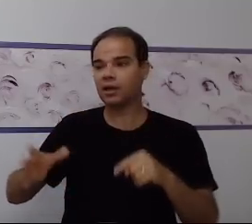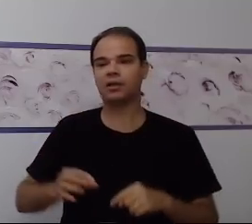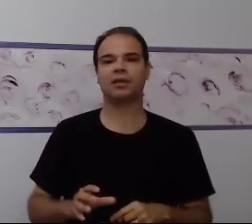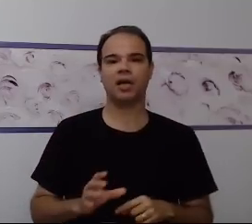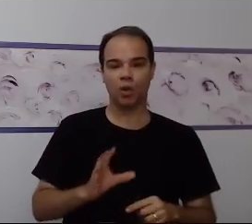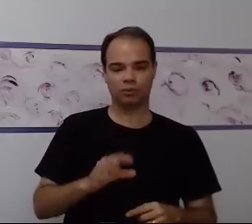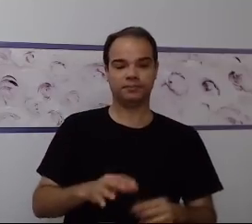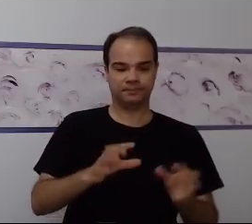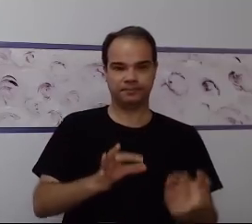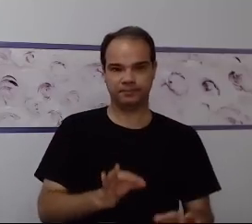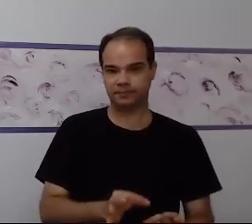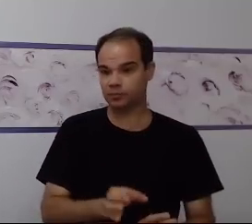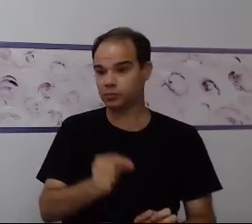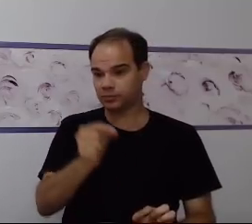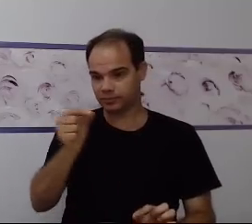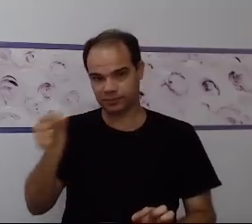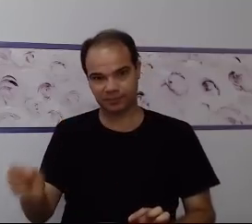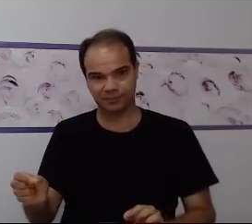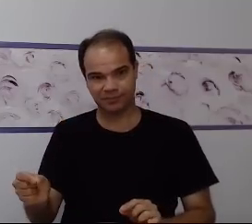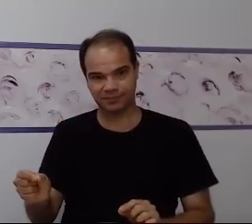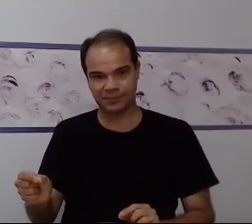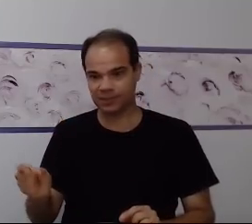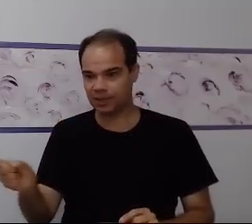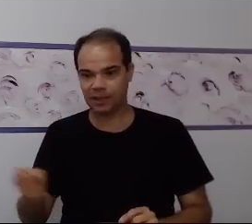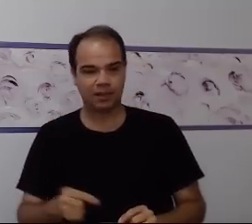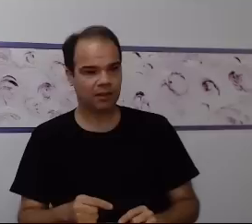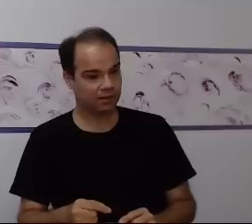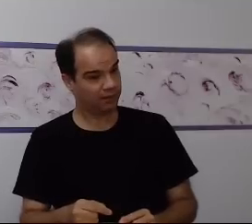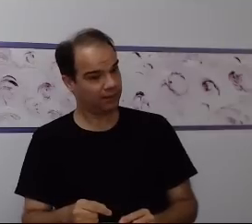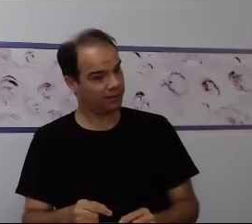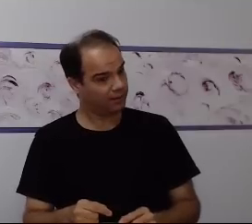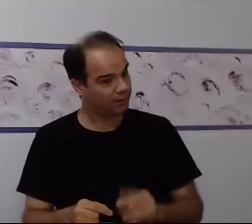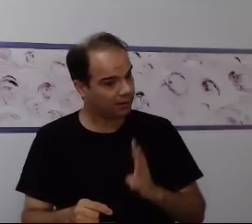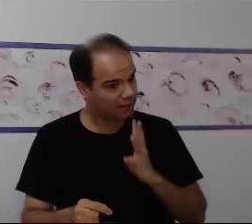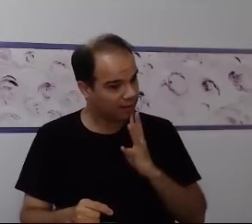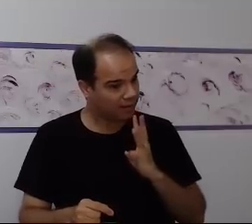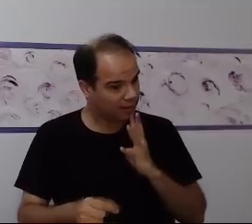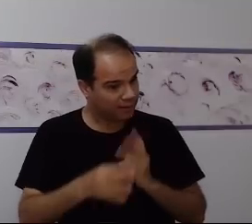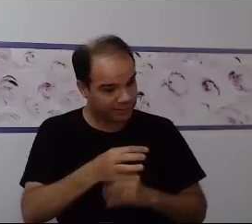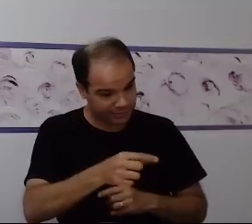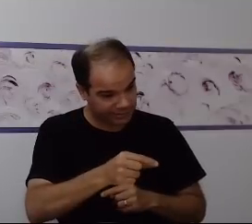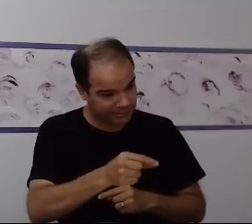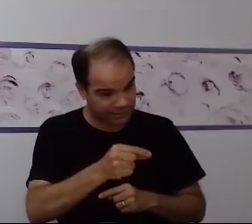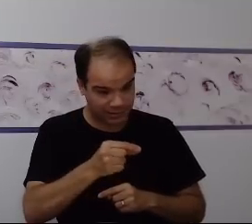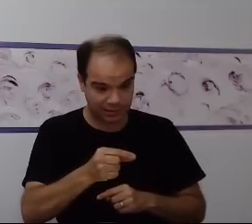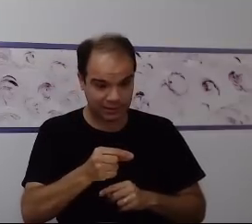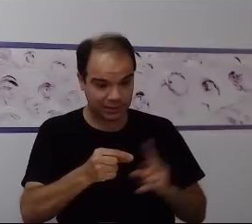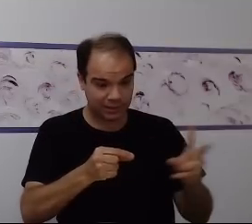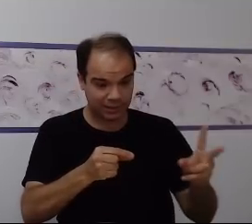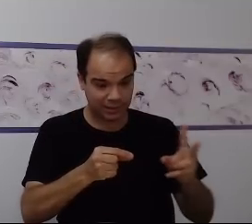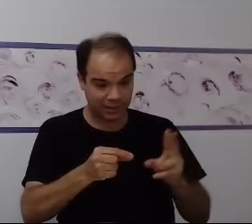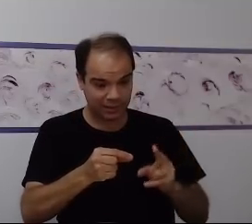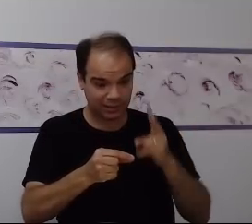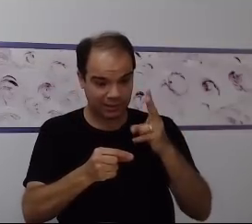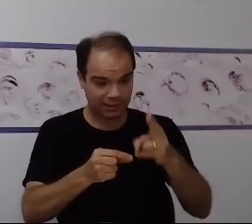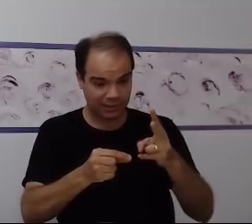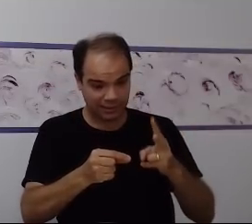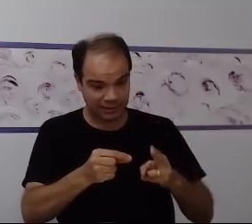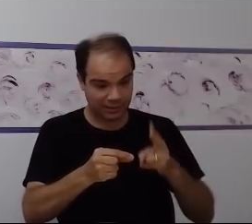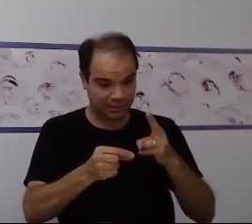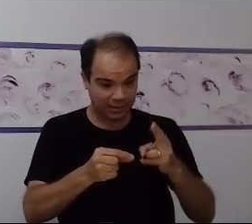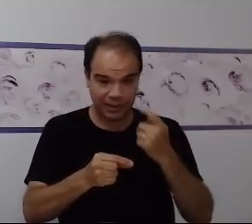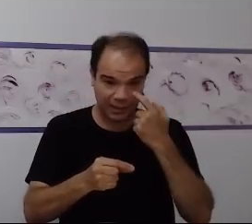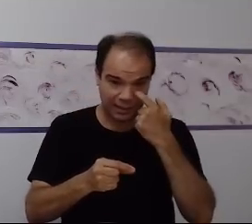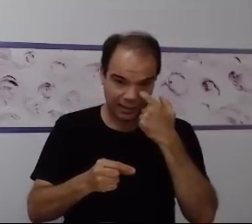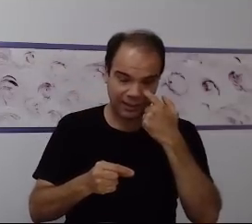a imagem da atividade, eu vou fazer o quê? Eu vou estabelecer correlação mão de aprendizagem. Lembra